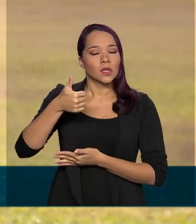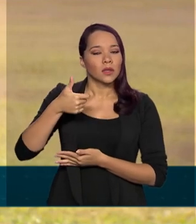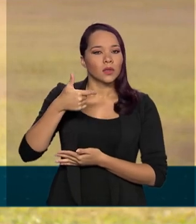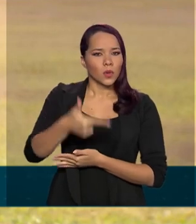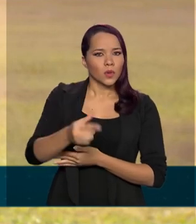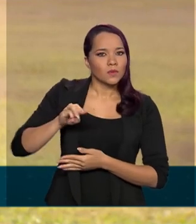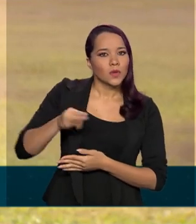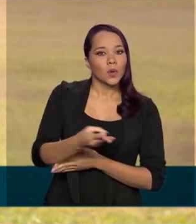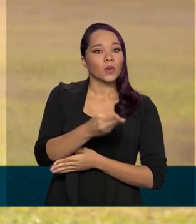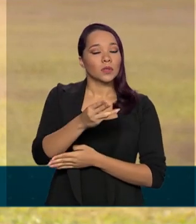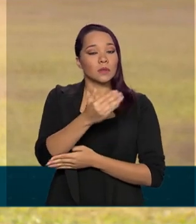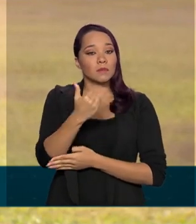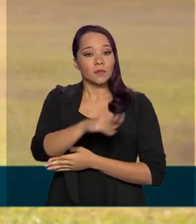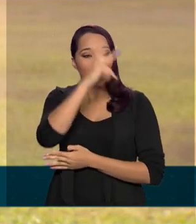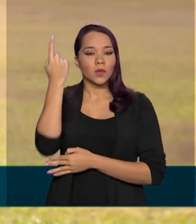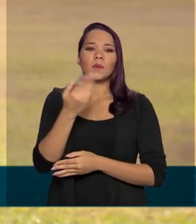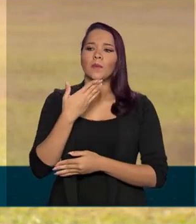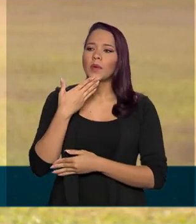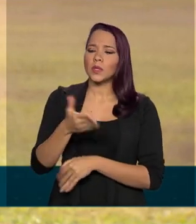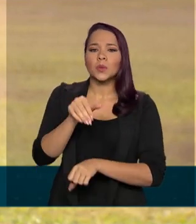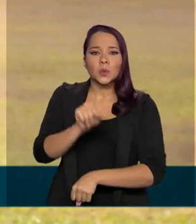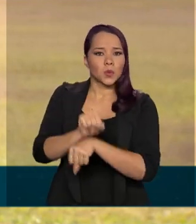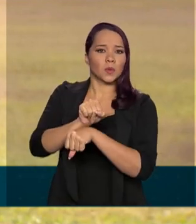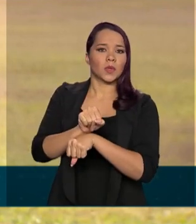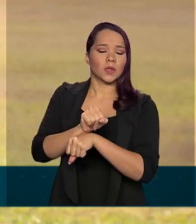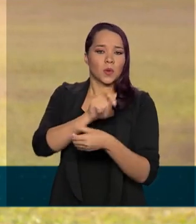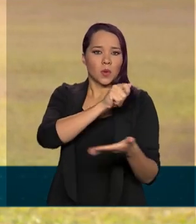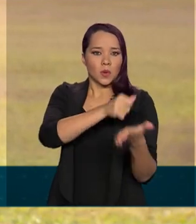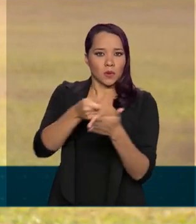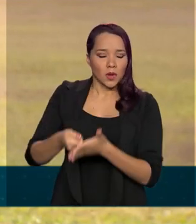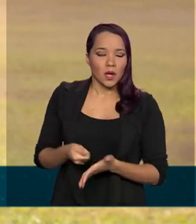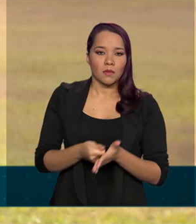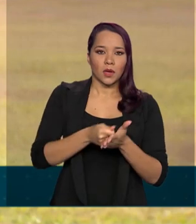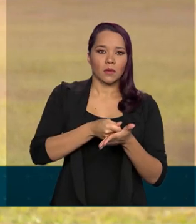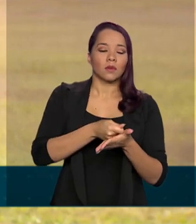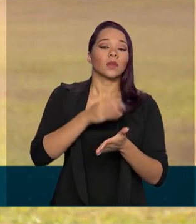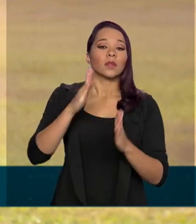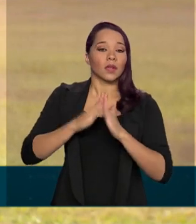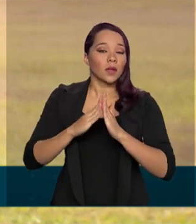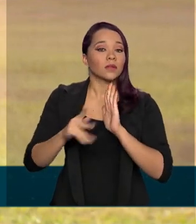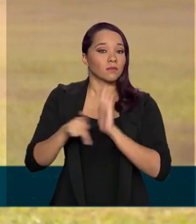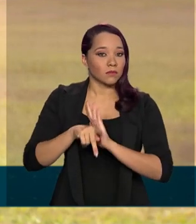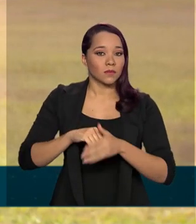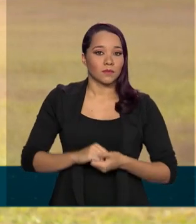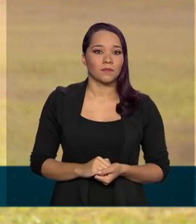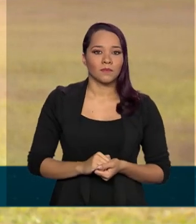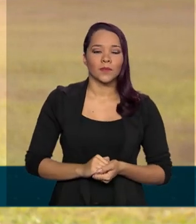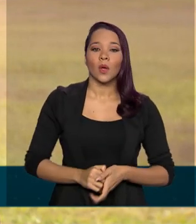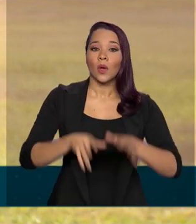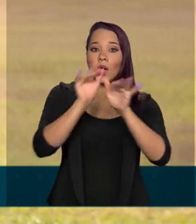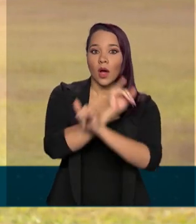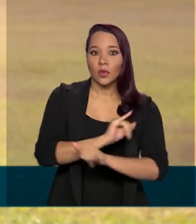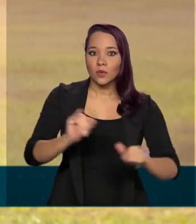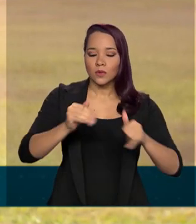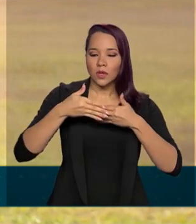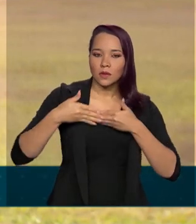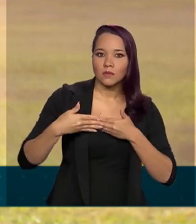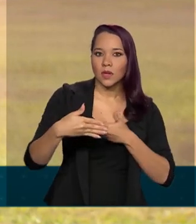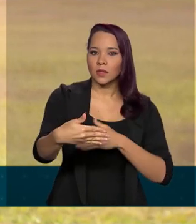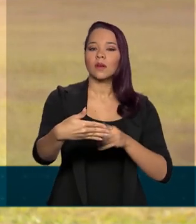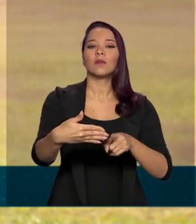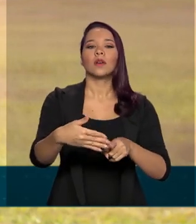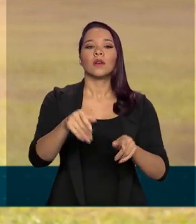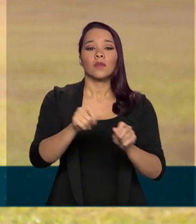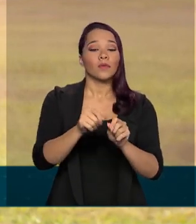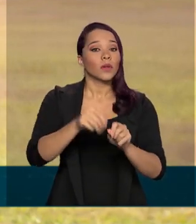de pessoas pediram a suspensão do pagamento das prestações da casa própria. O anúncio dessa ampliação do prazo